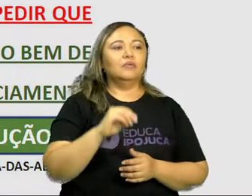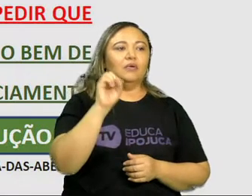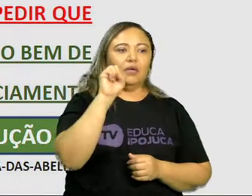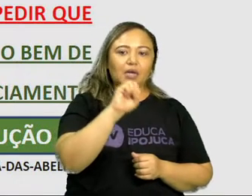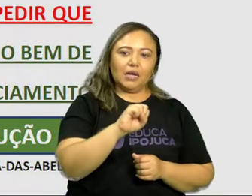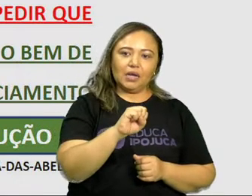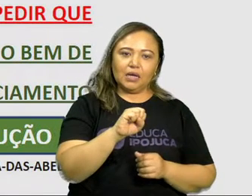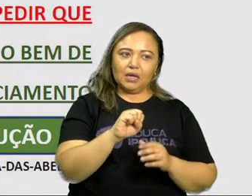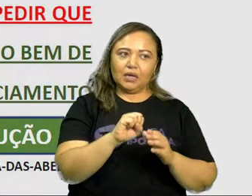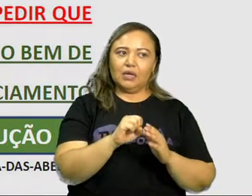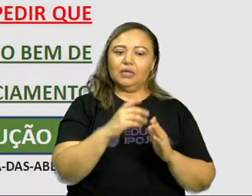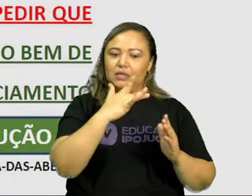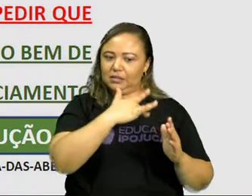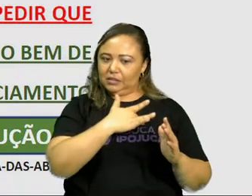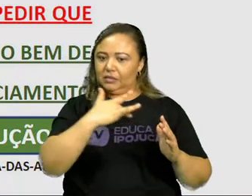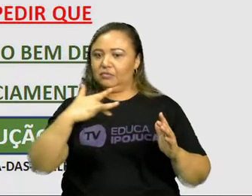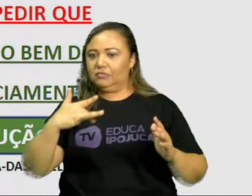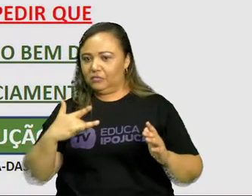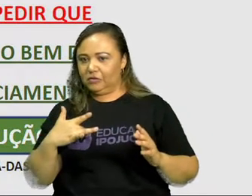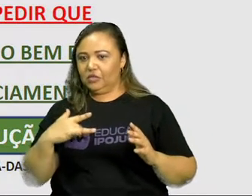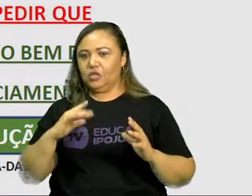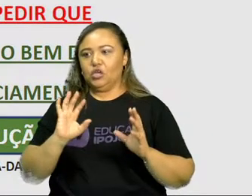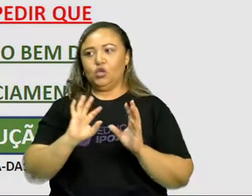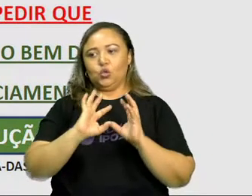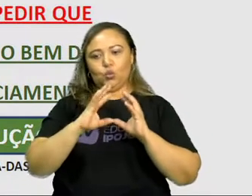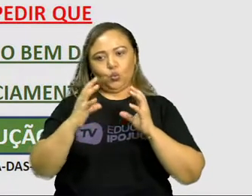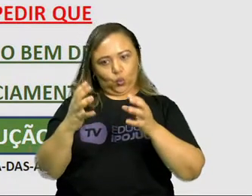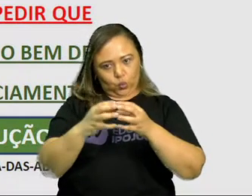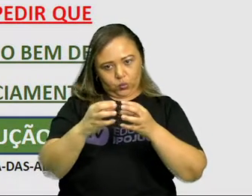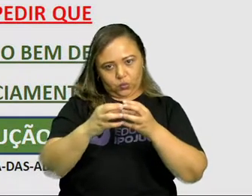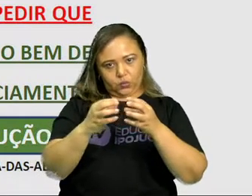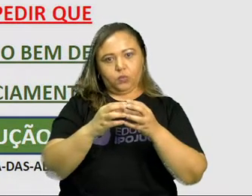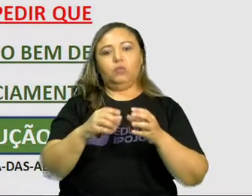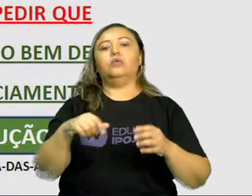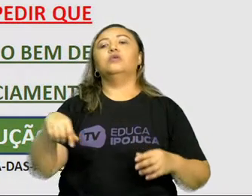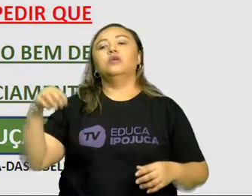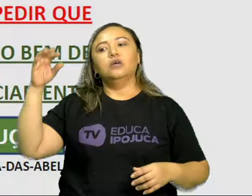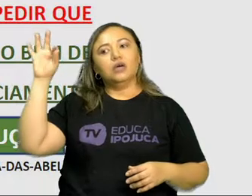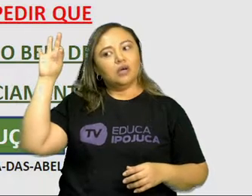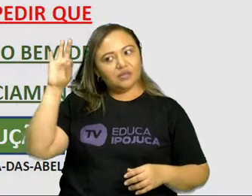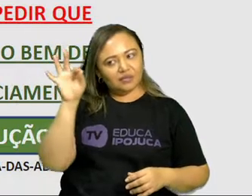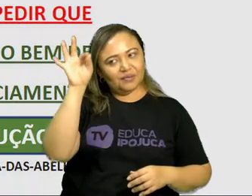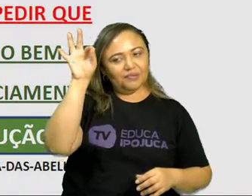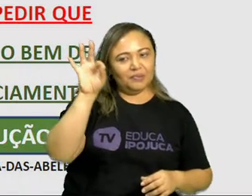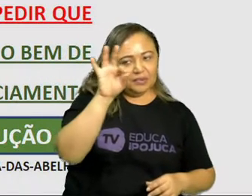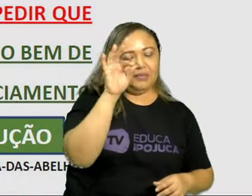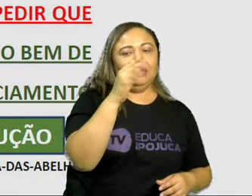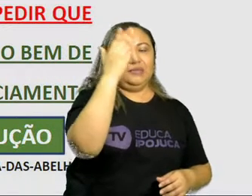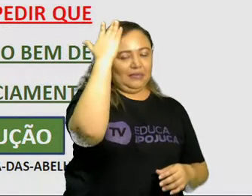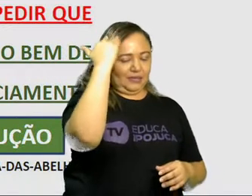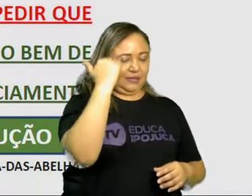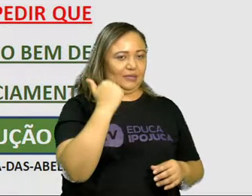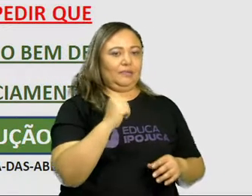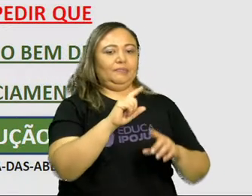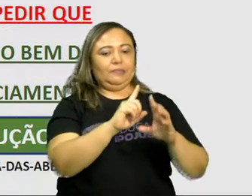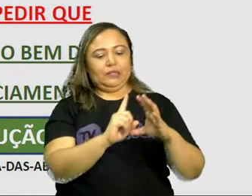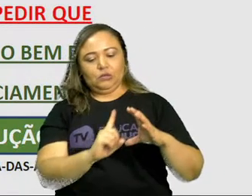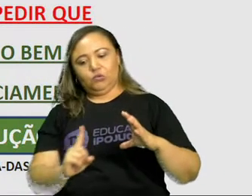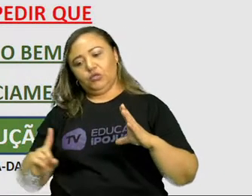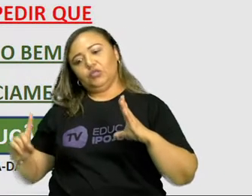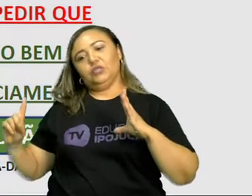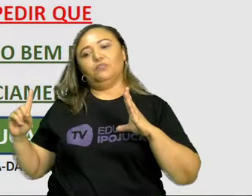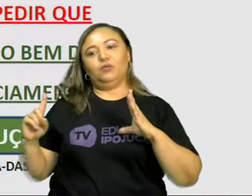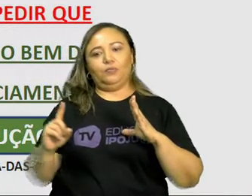assunto é a saúde coletiva e o bem de todos, as abelhas sabem como é importante praticar o distanciamento